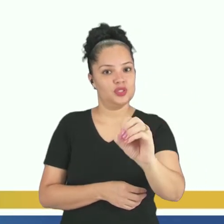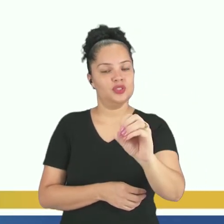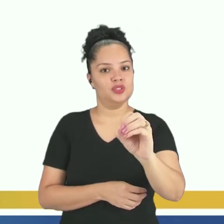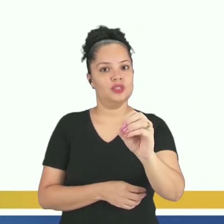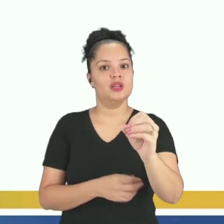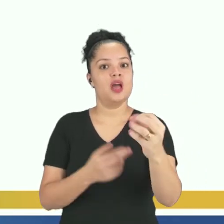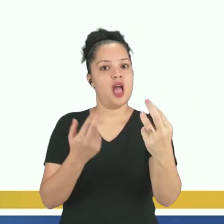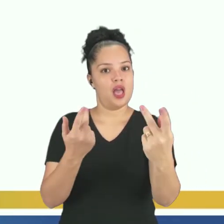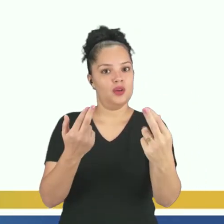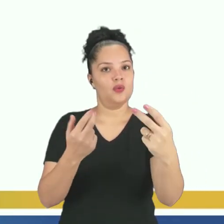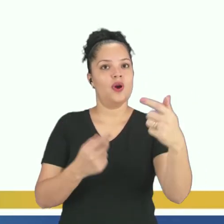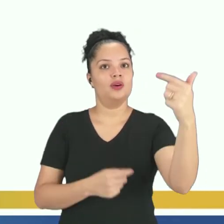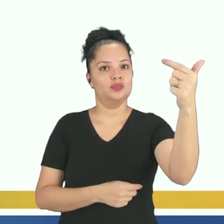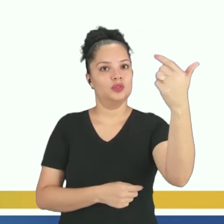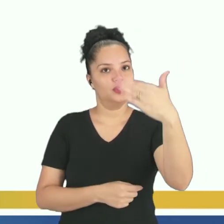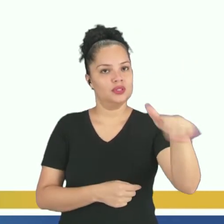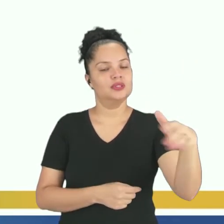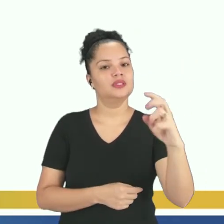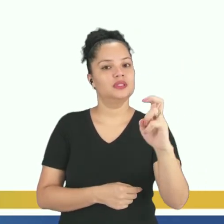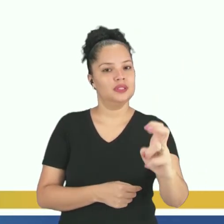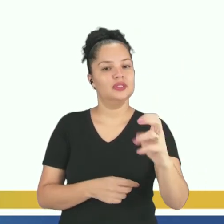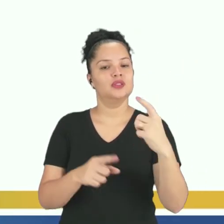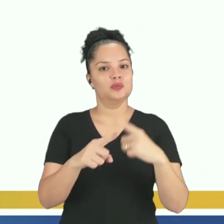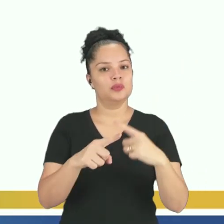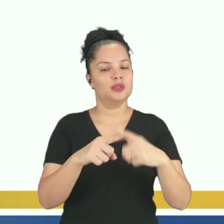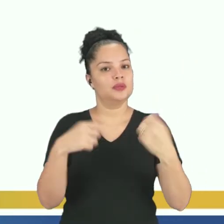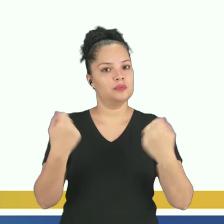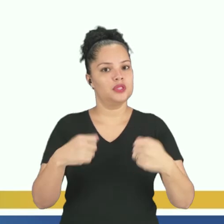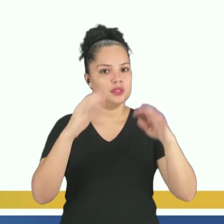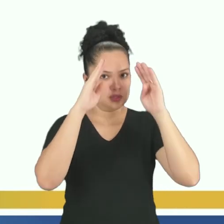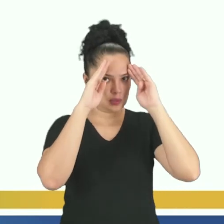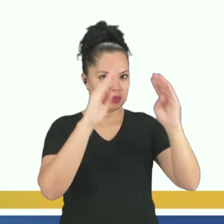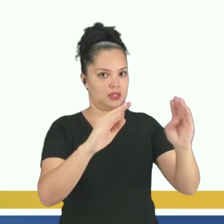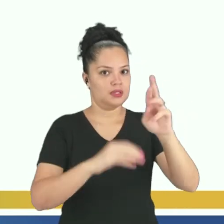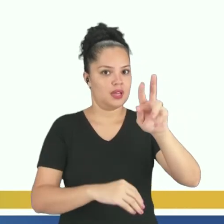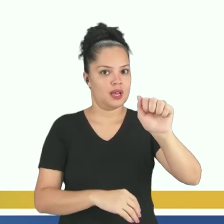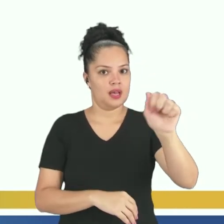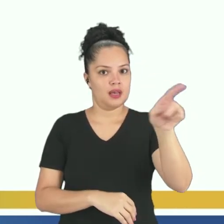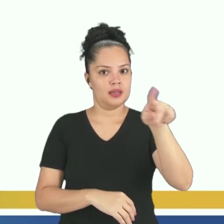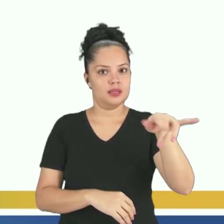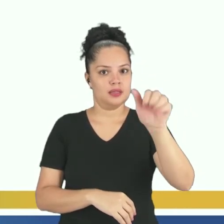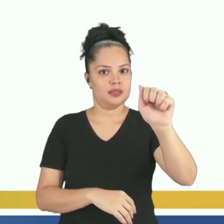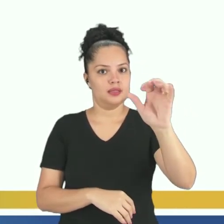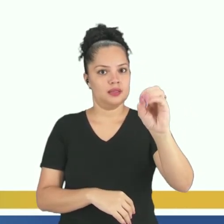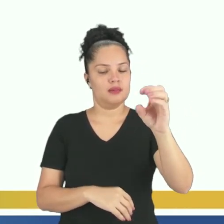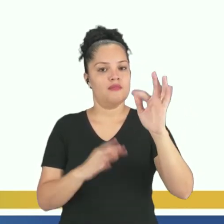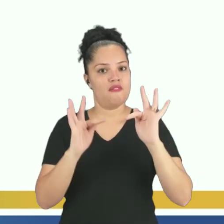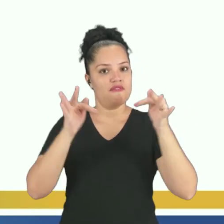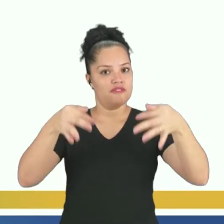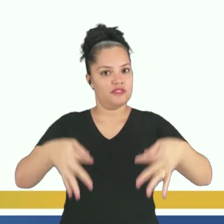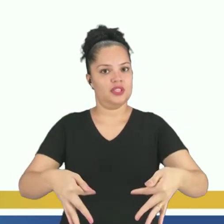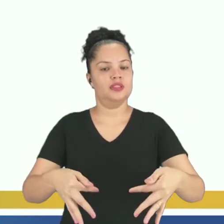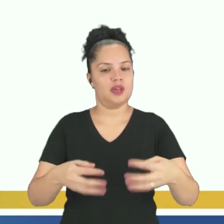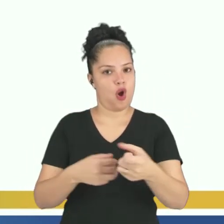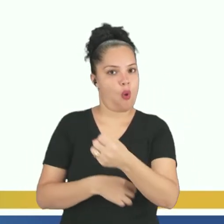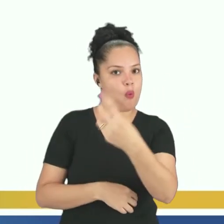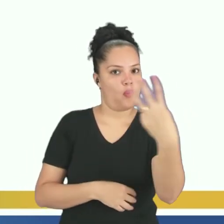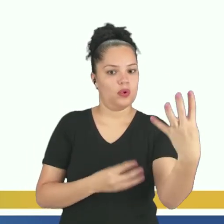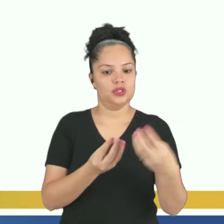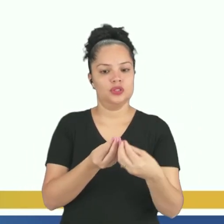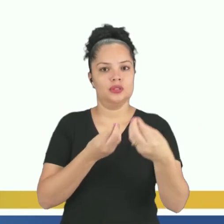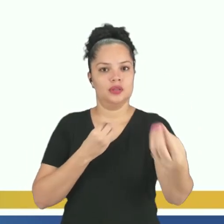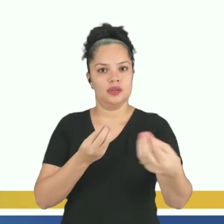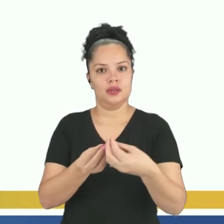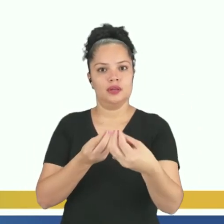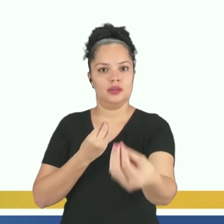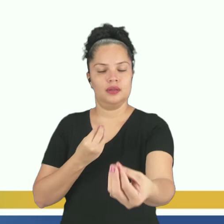quintos, ok? Porque tem que ser obedecida a razão no final das quantidades entregues para cada um. Ou seja, 2 quintos